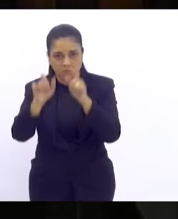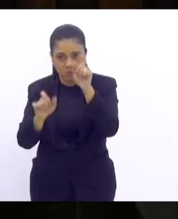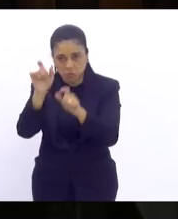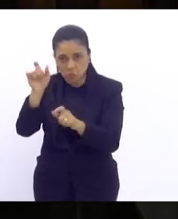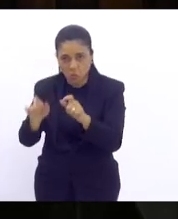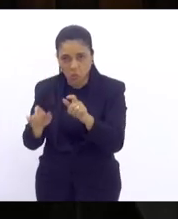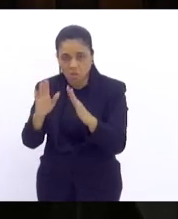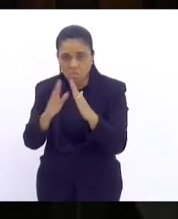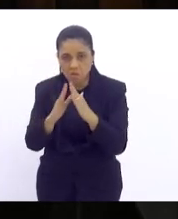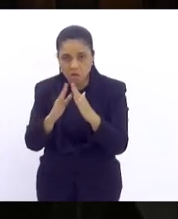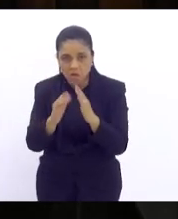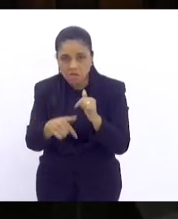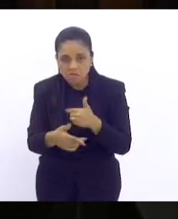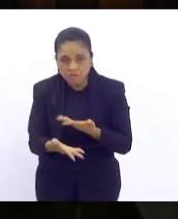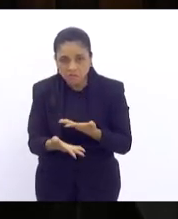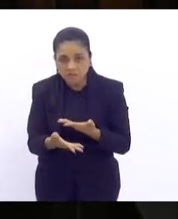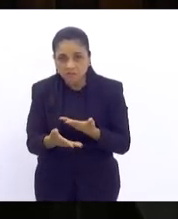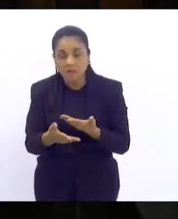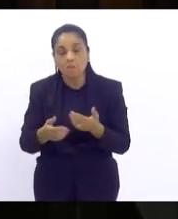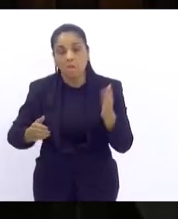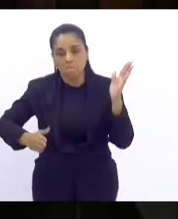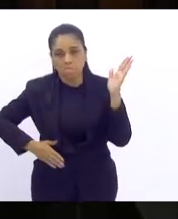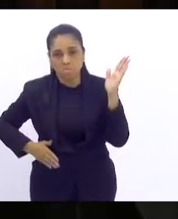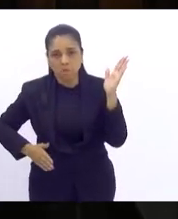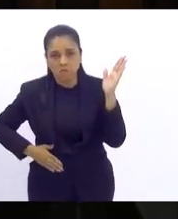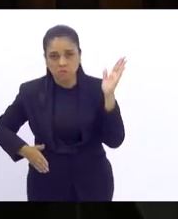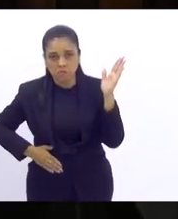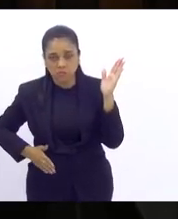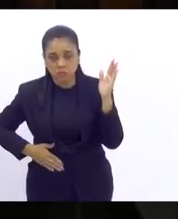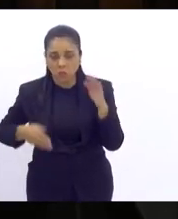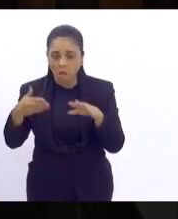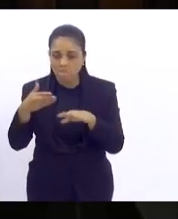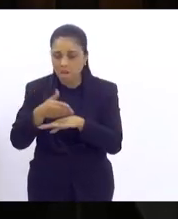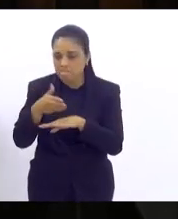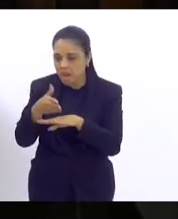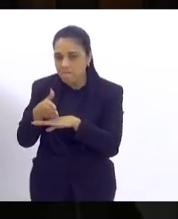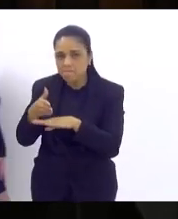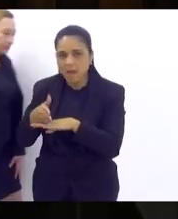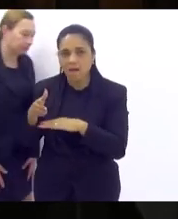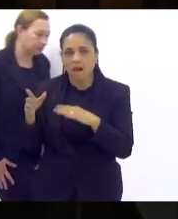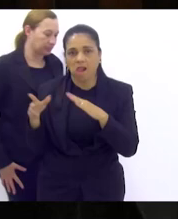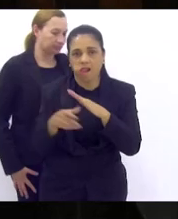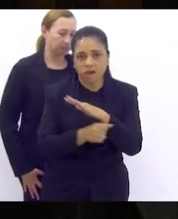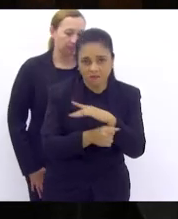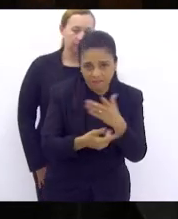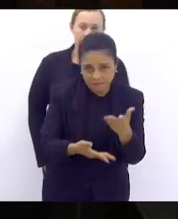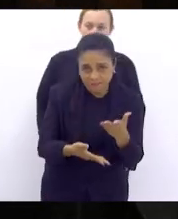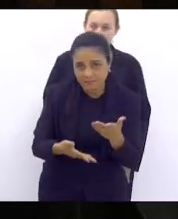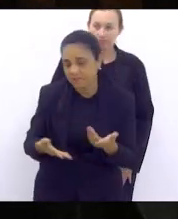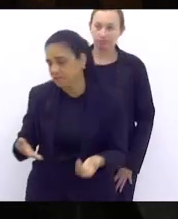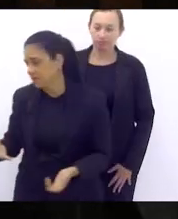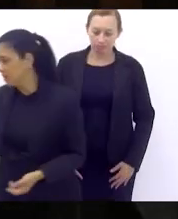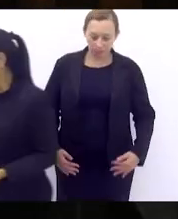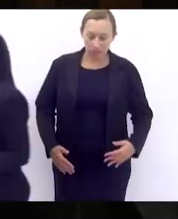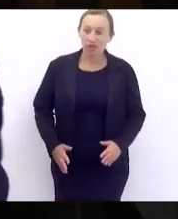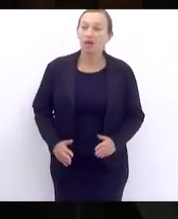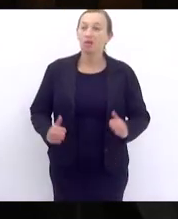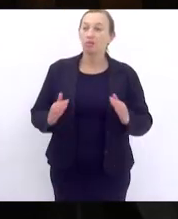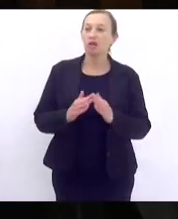que a bandidagem se infiltra no meio dos moradores de rua